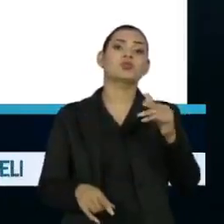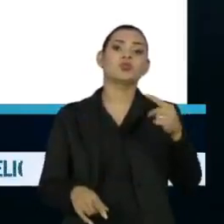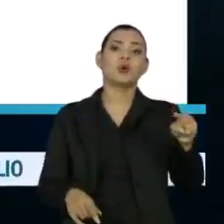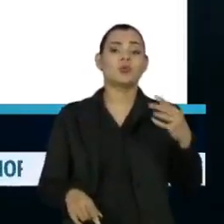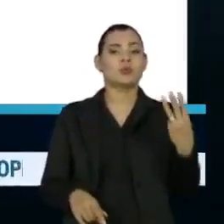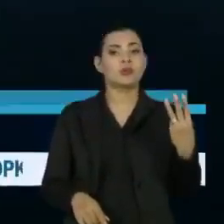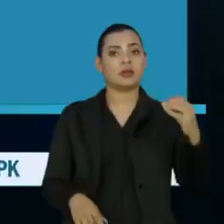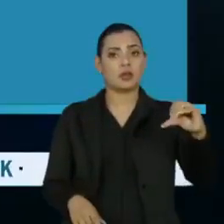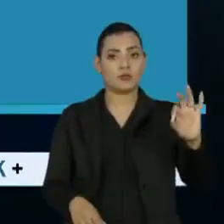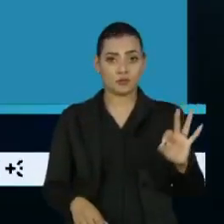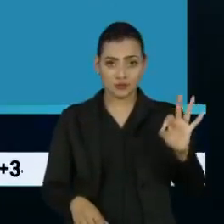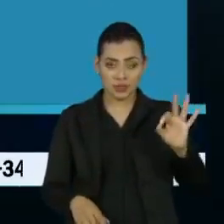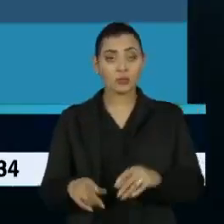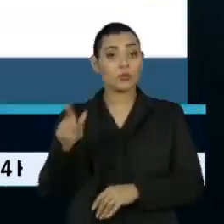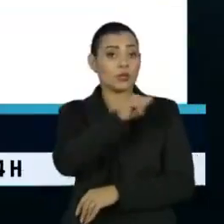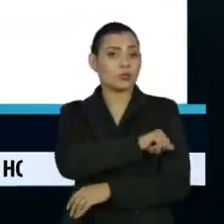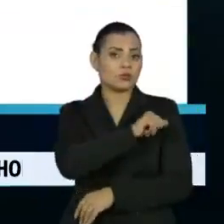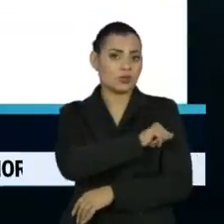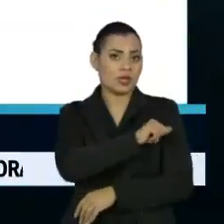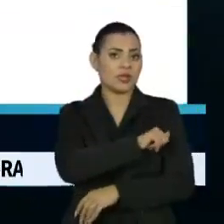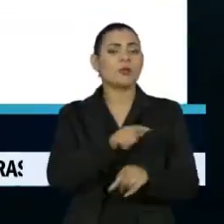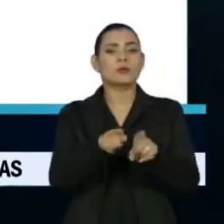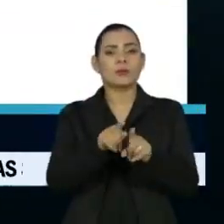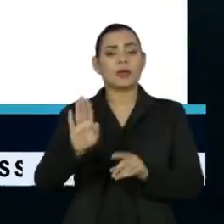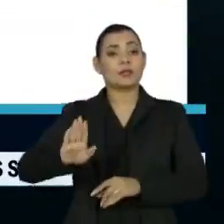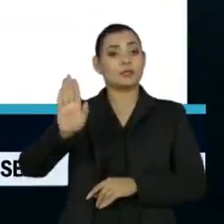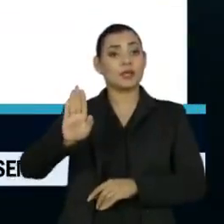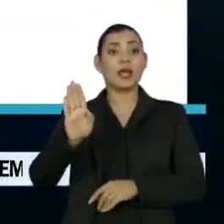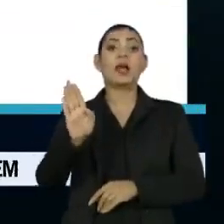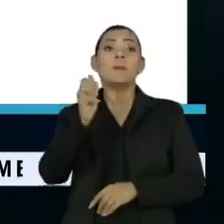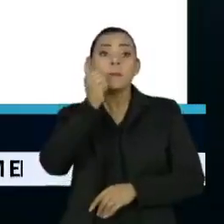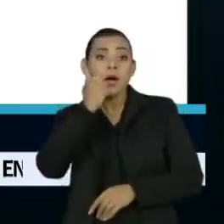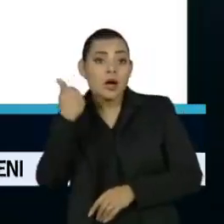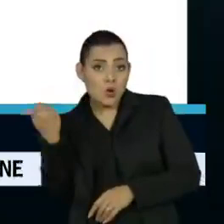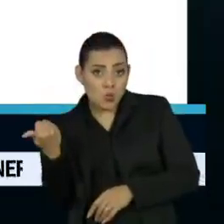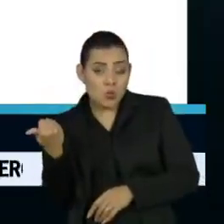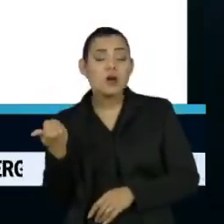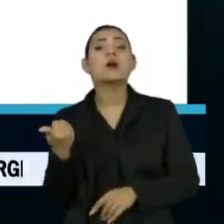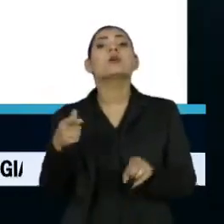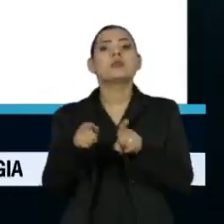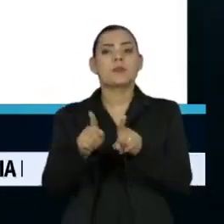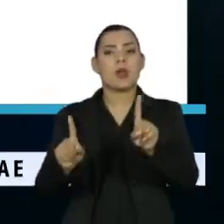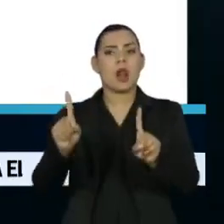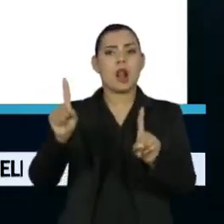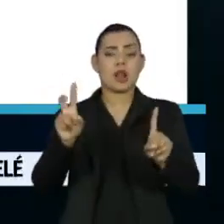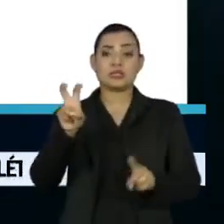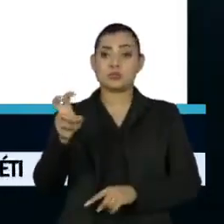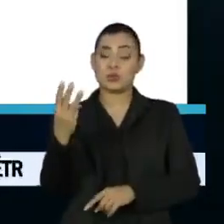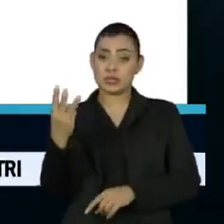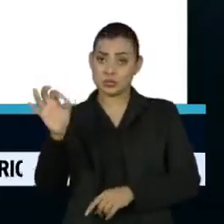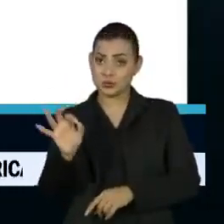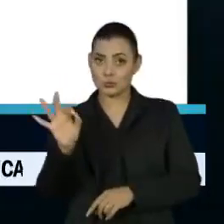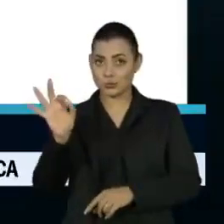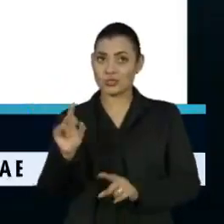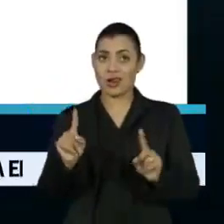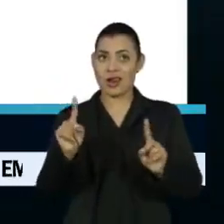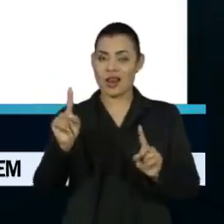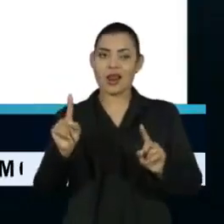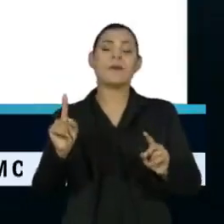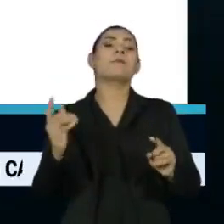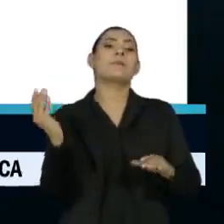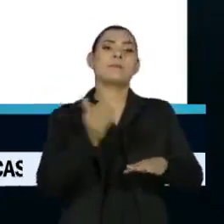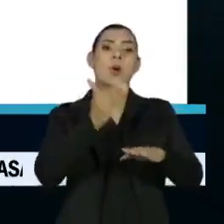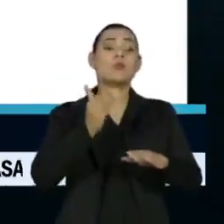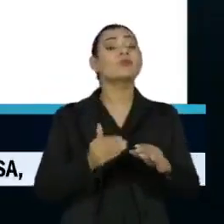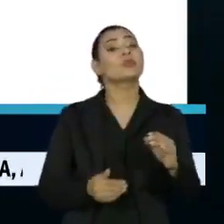39%. No Rio de Janeiro, o candidato Eduardo Paes, do DEM, tem ampla margem de intenções sobre Marcelo